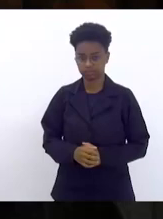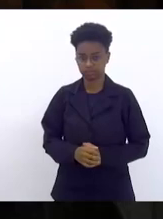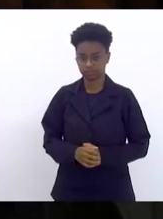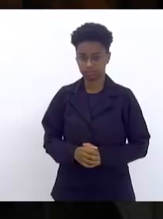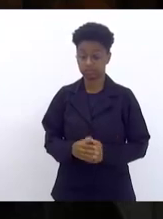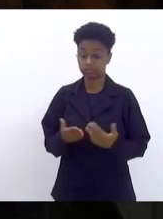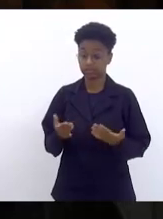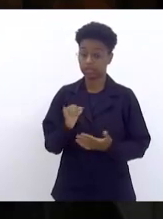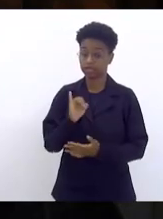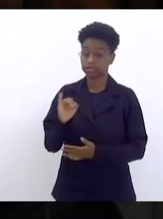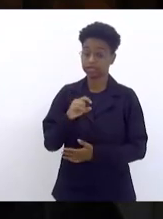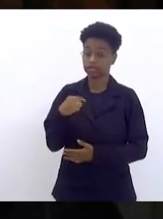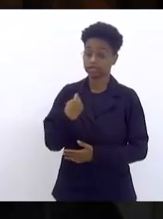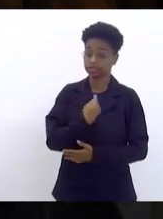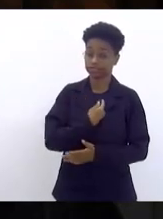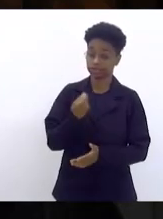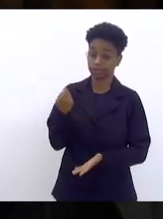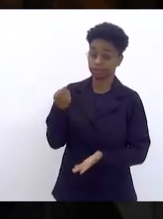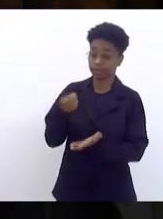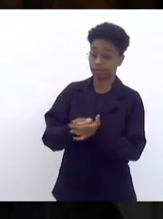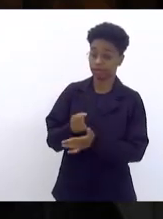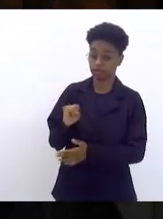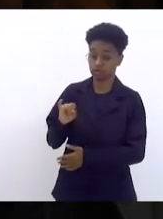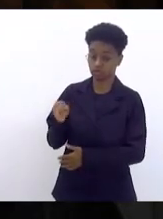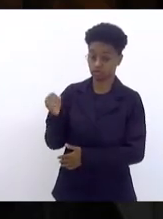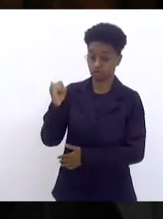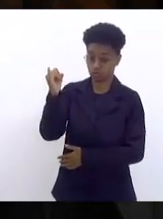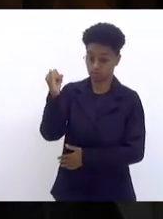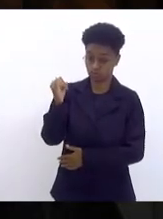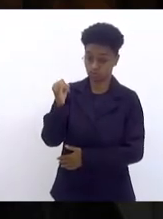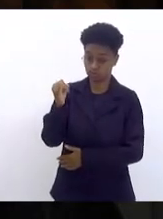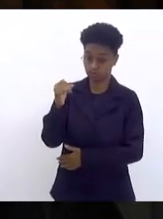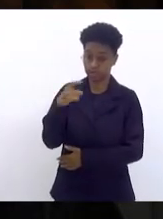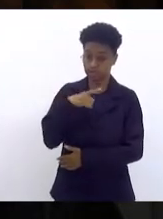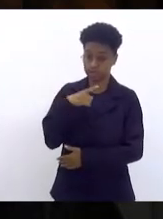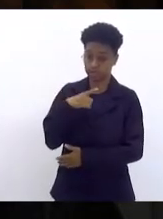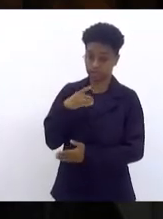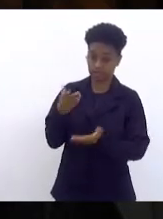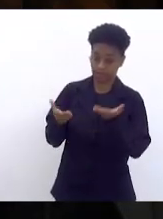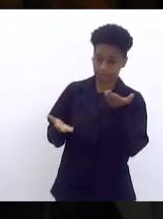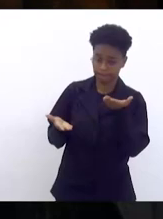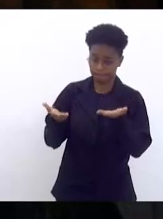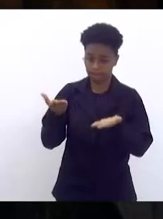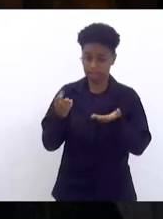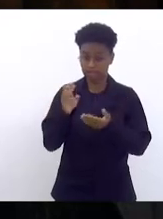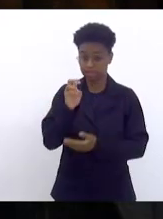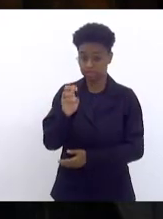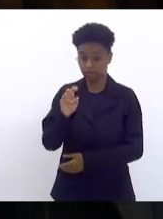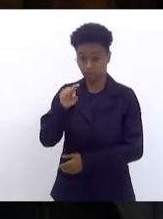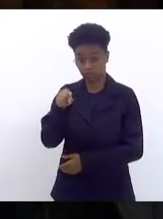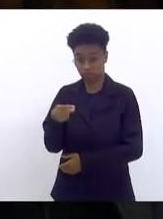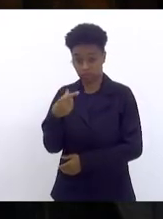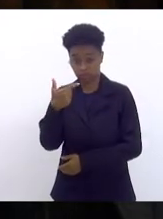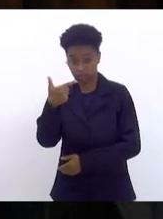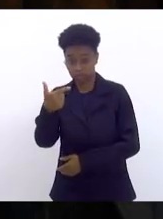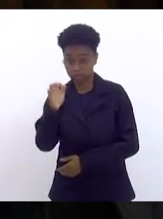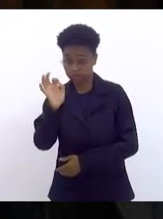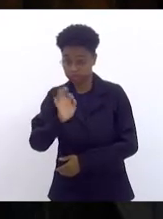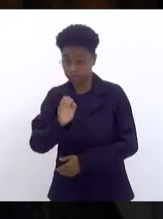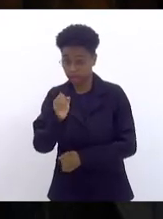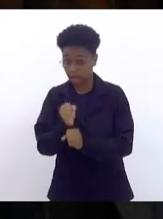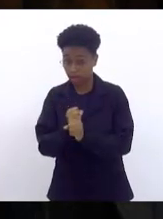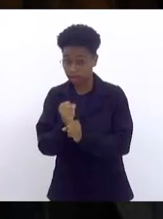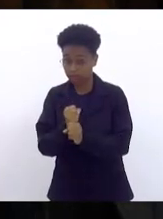pagando de juros em média ponderada 5,2% ao ano,